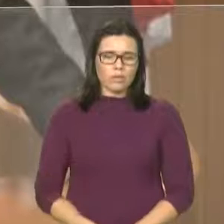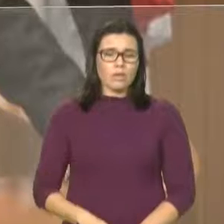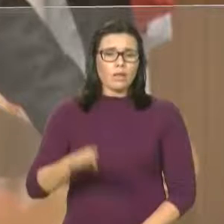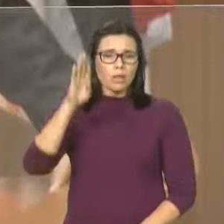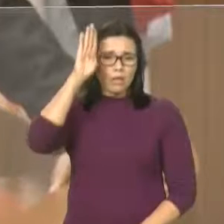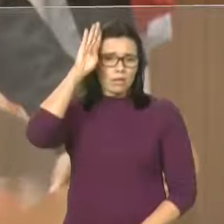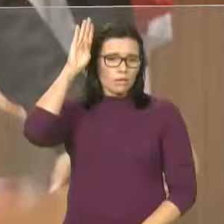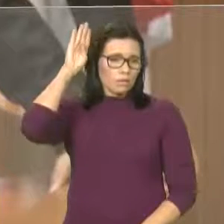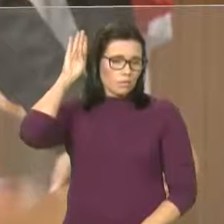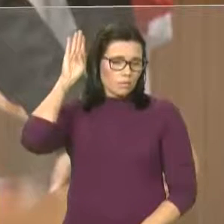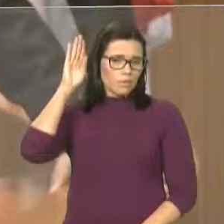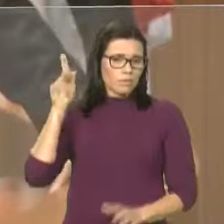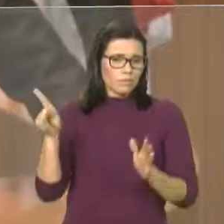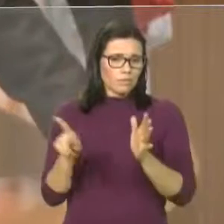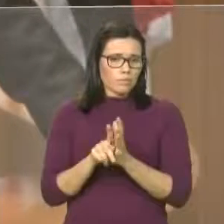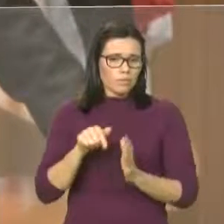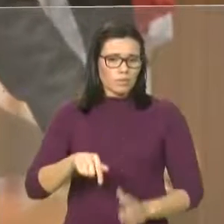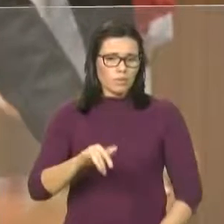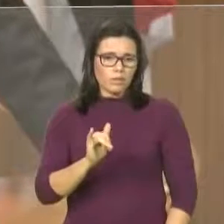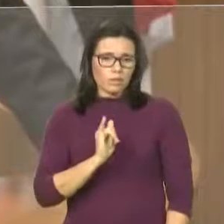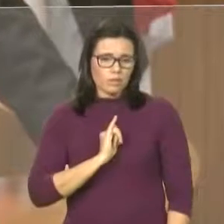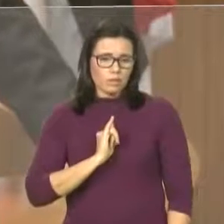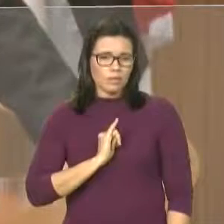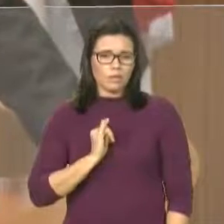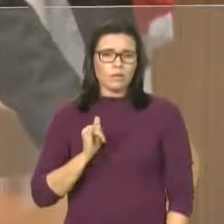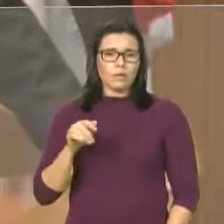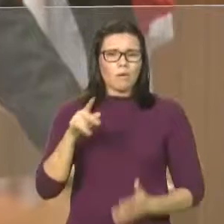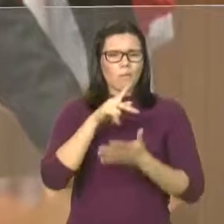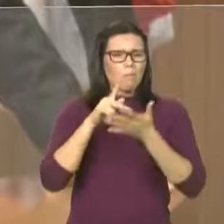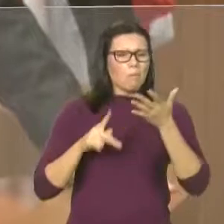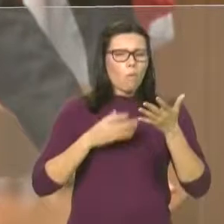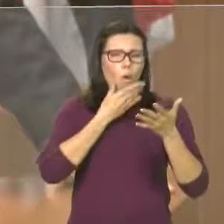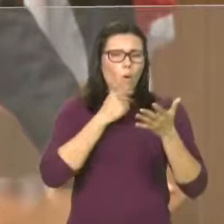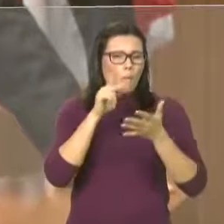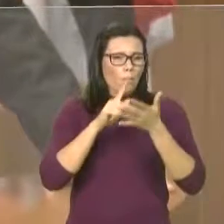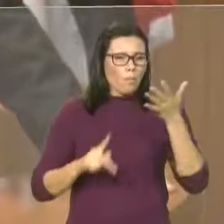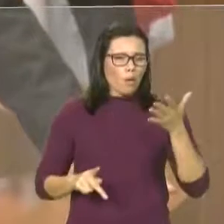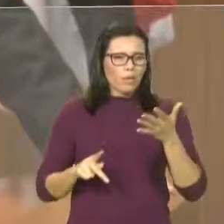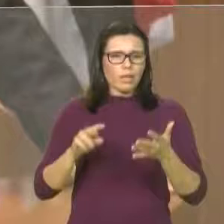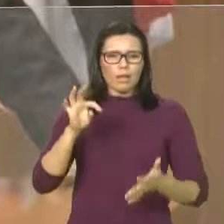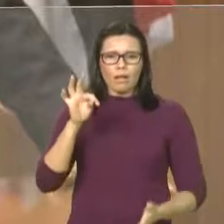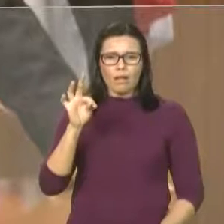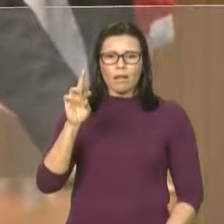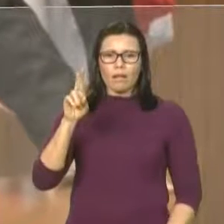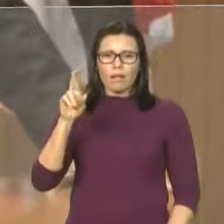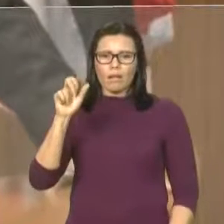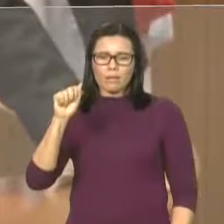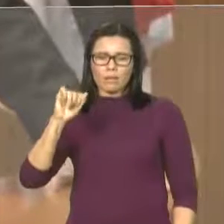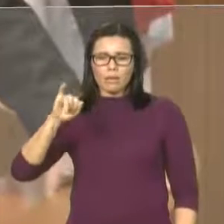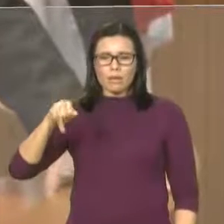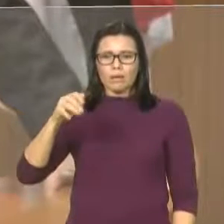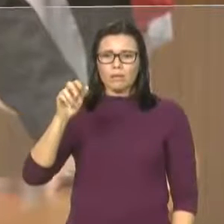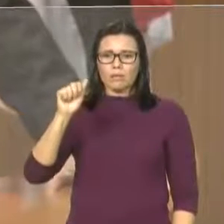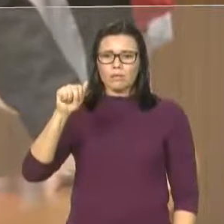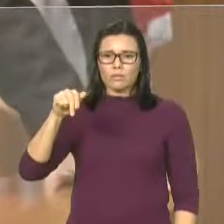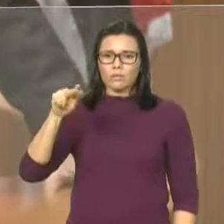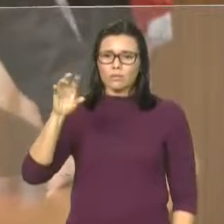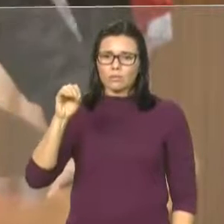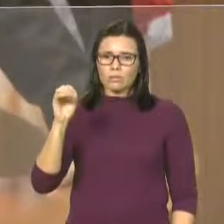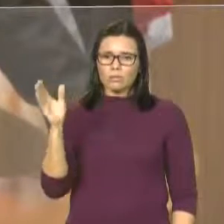Letras, o poeta Trajano Neto, nossa imensa satisfação, já está ali recebido